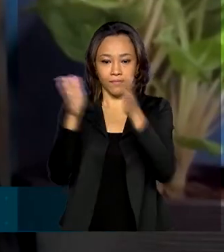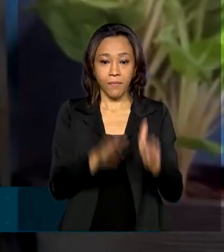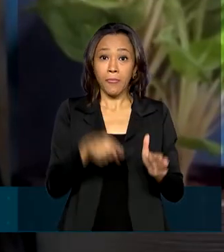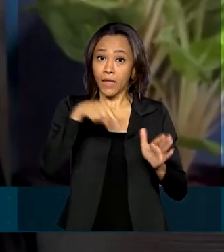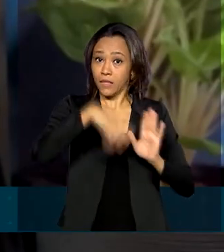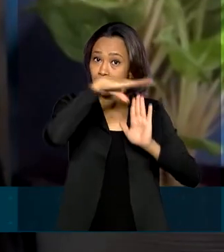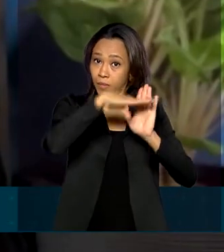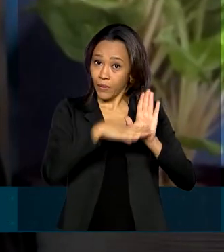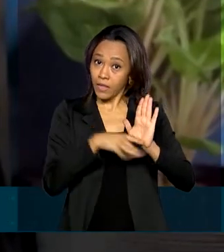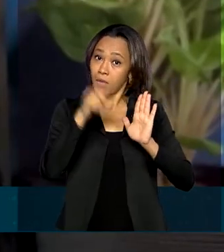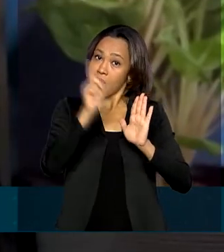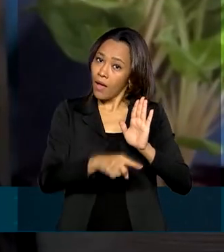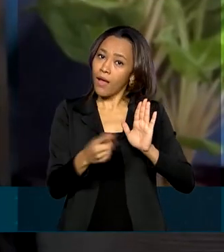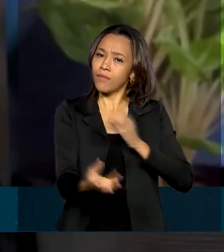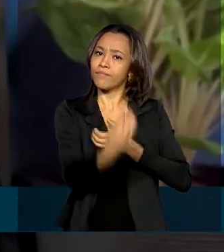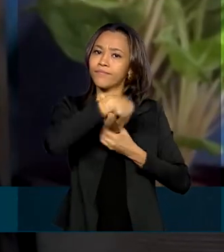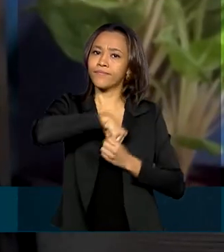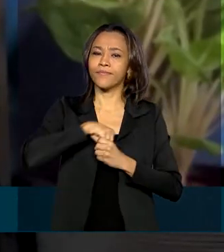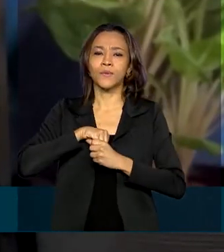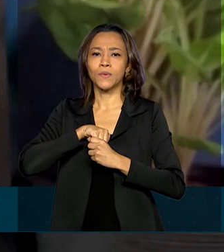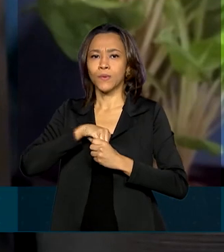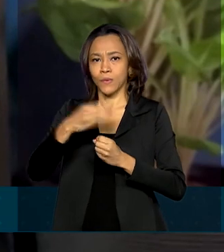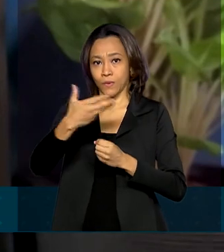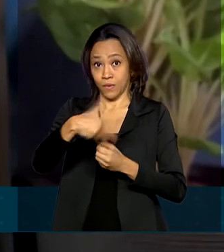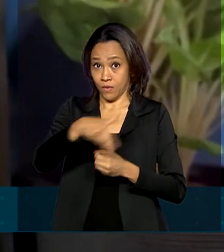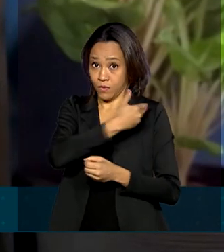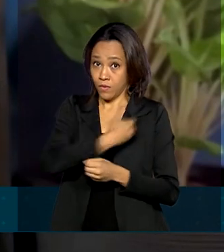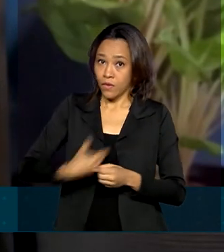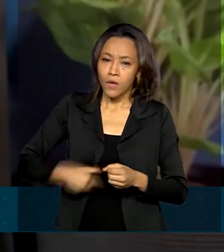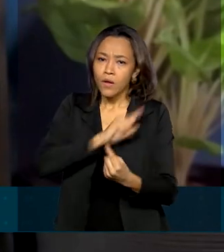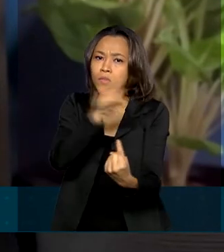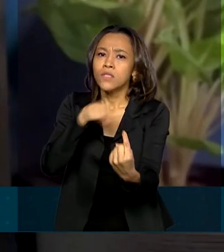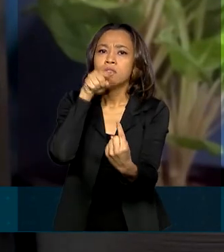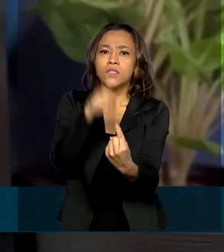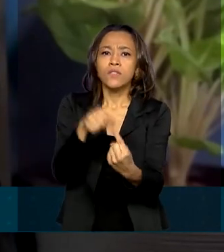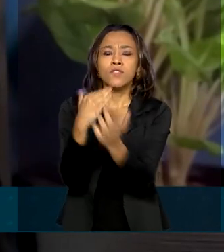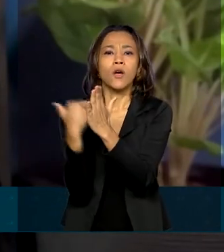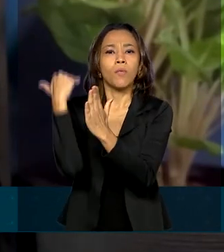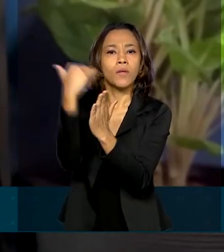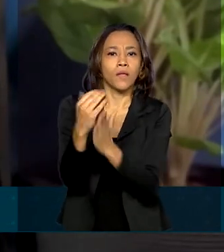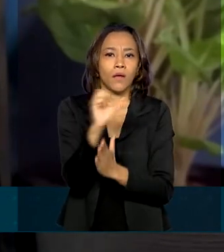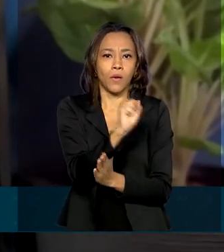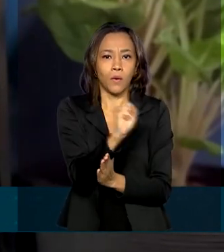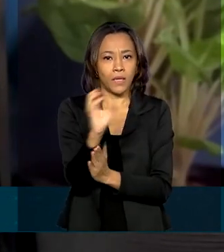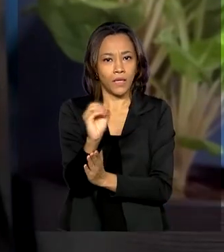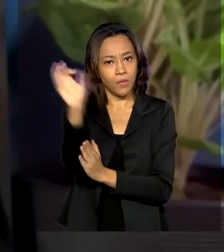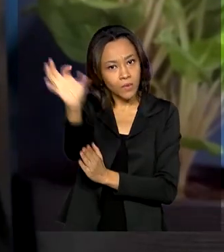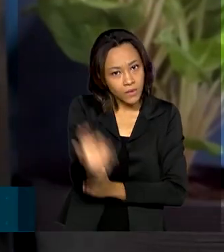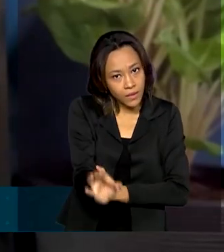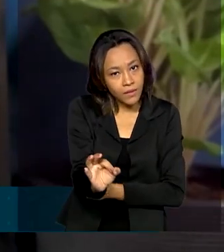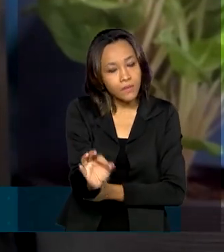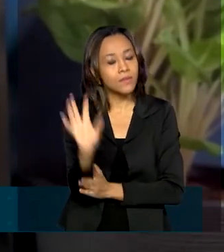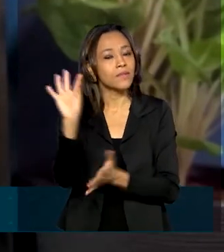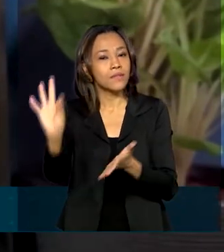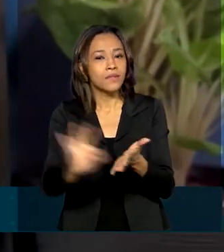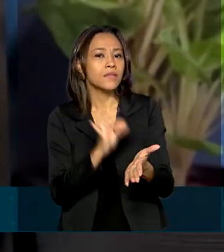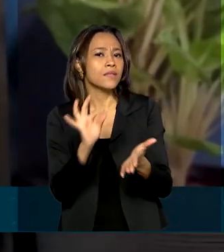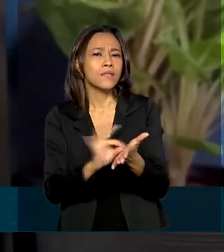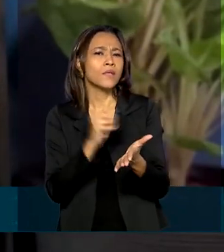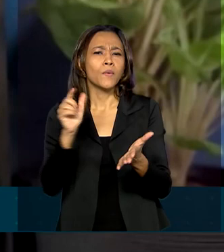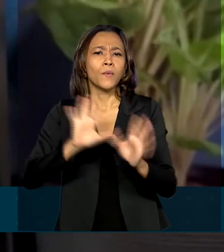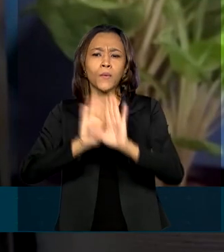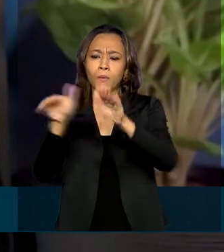programa Novos Caminhos, que tem como meta aumentar em 80% o número de matrículas em cursos de